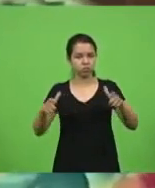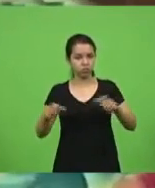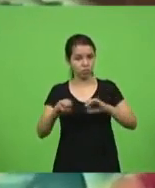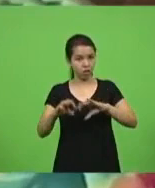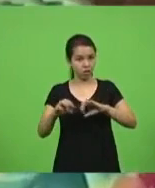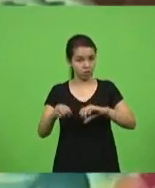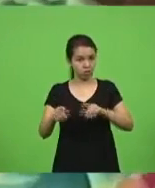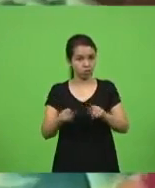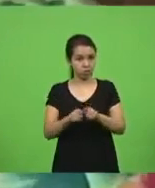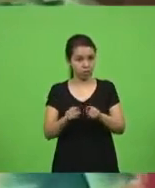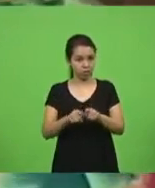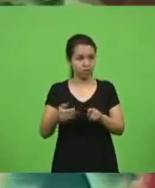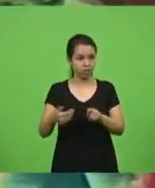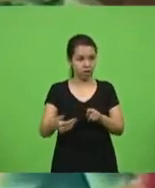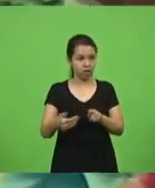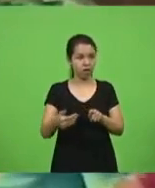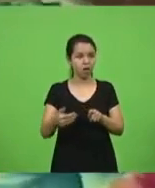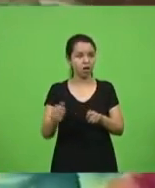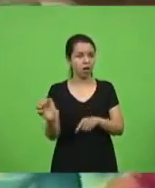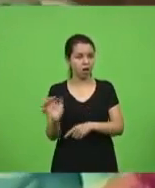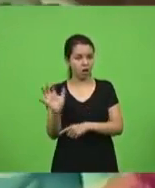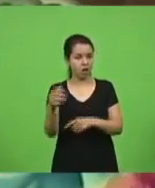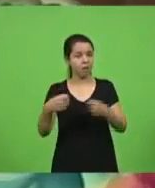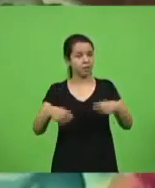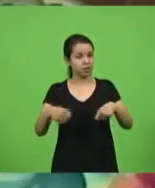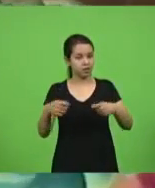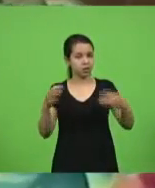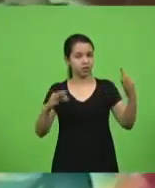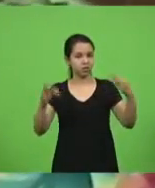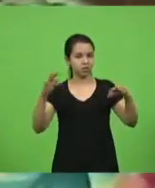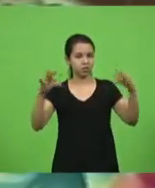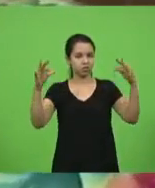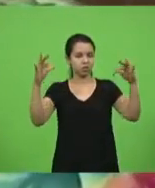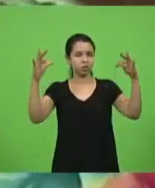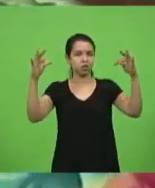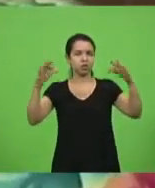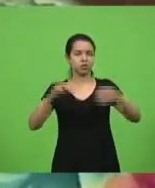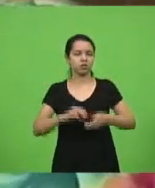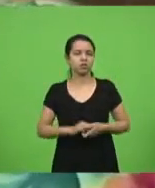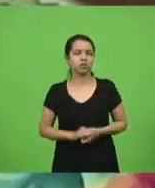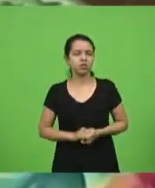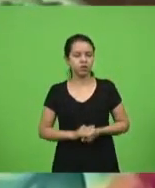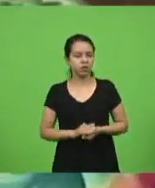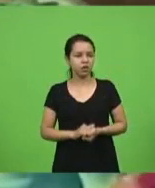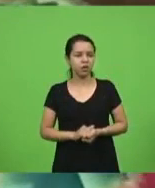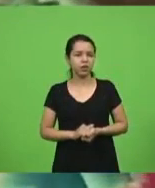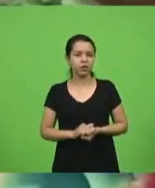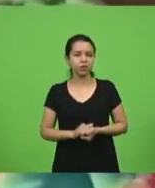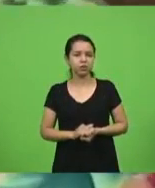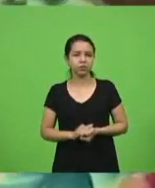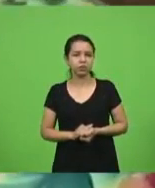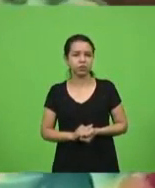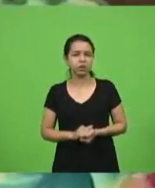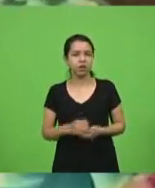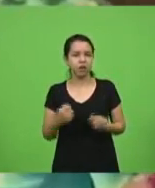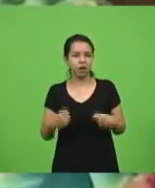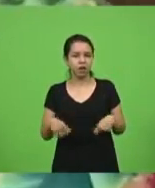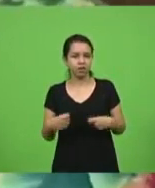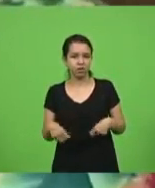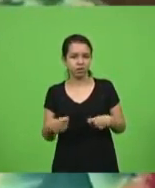e exigir mais tecnologia. será que teremos educação de qualidade para todos